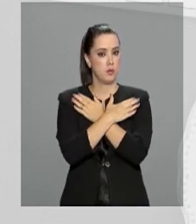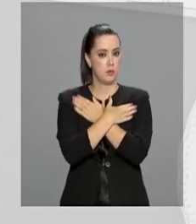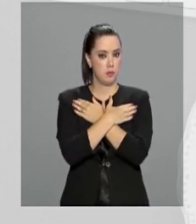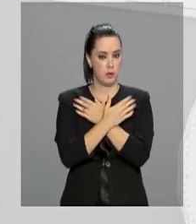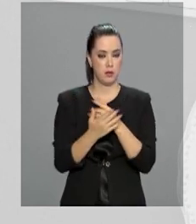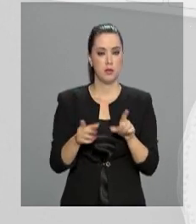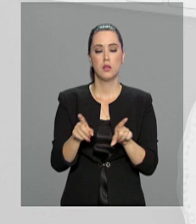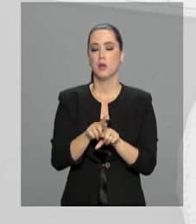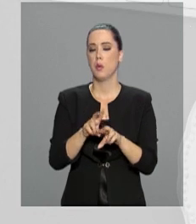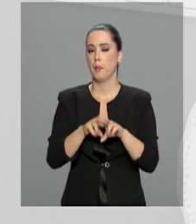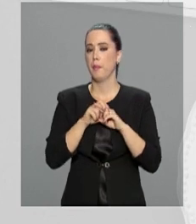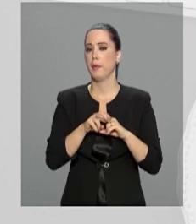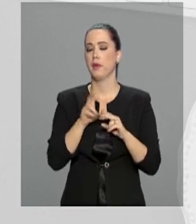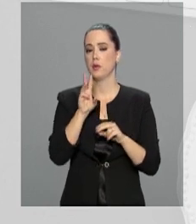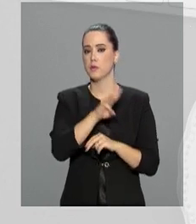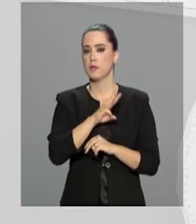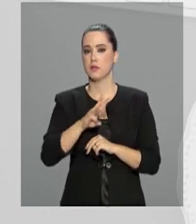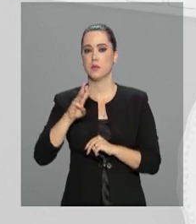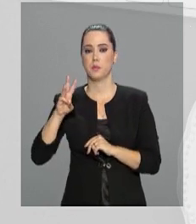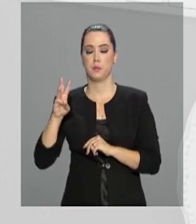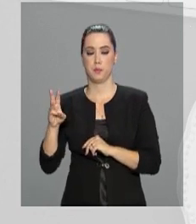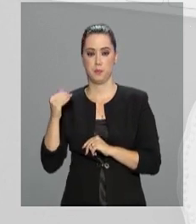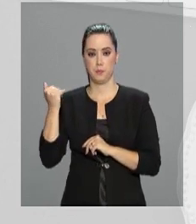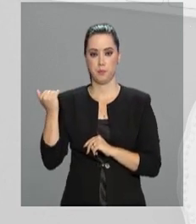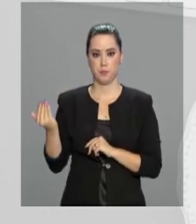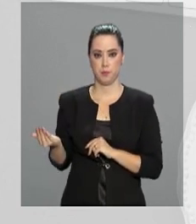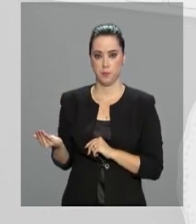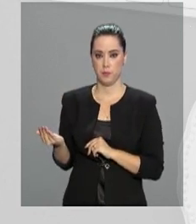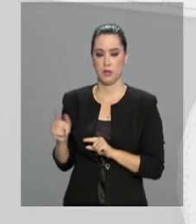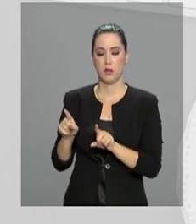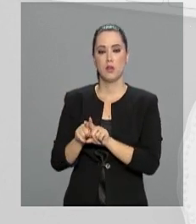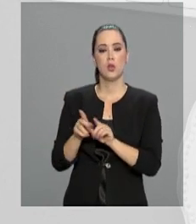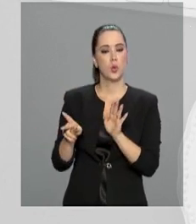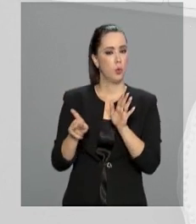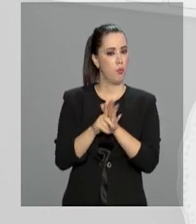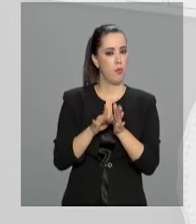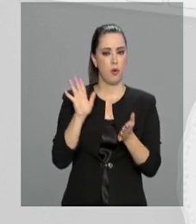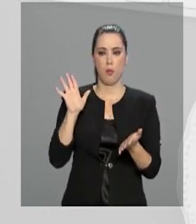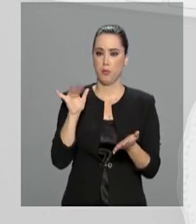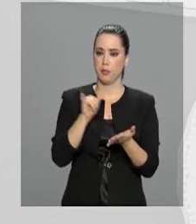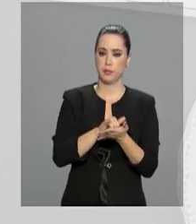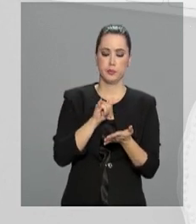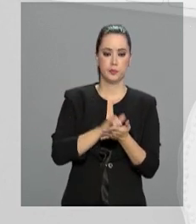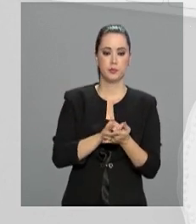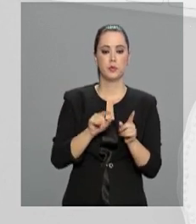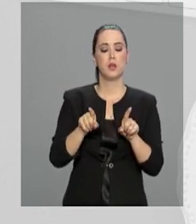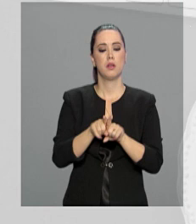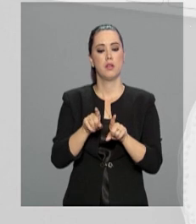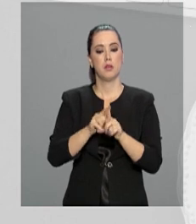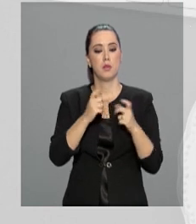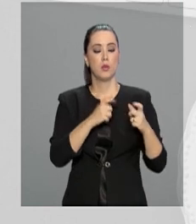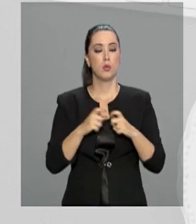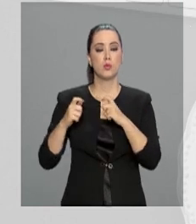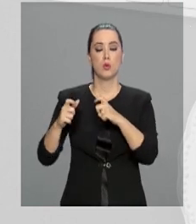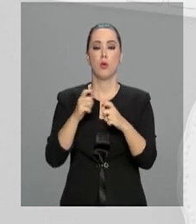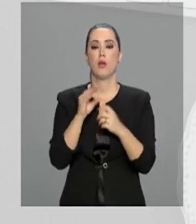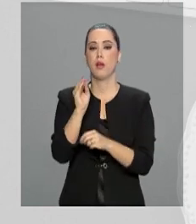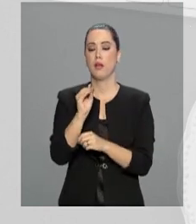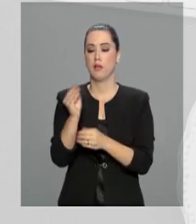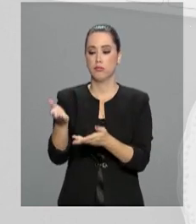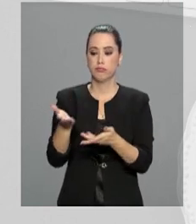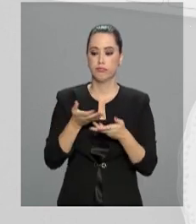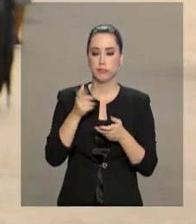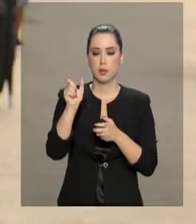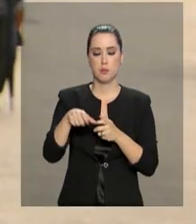-desemprego por meio do portal cidadão.br, no próprio aplicativo e nas unidades de atendimento da